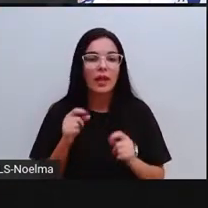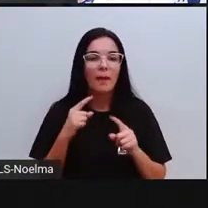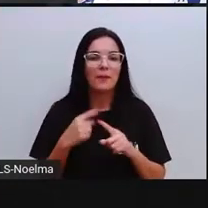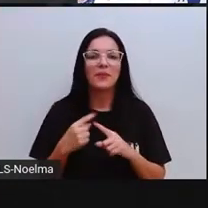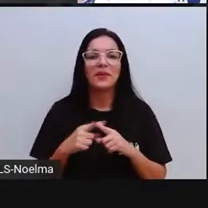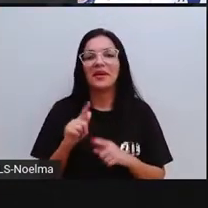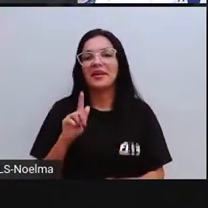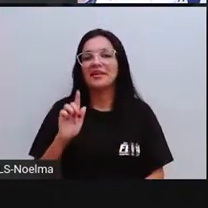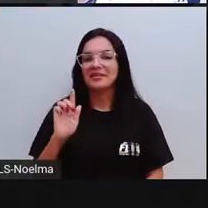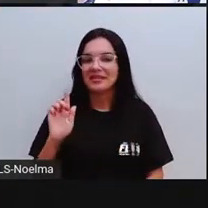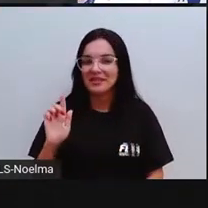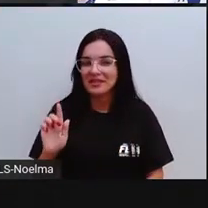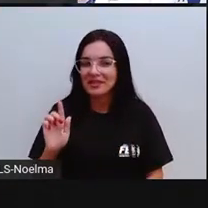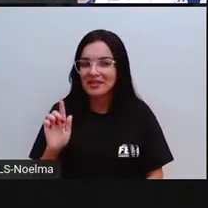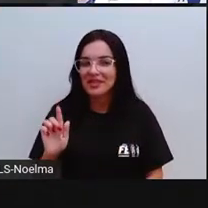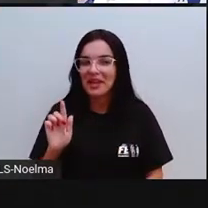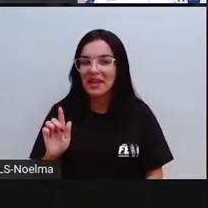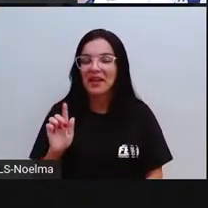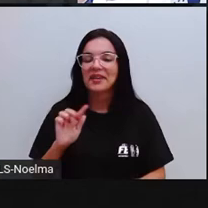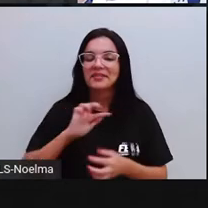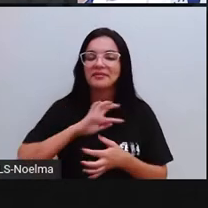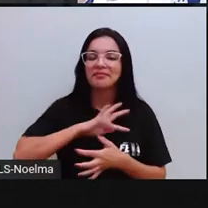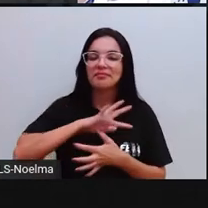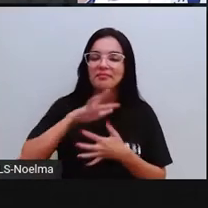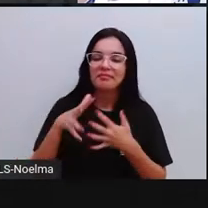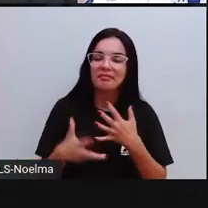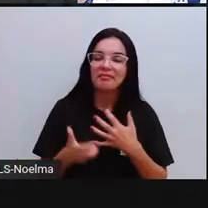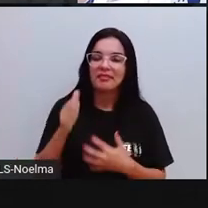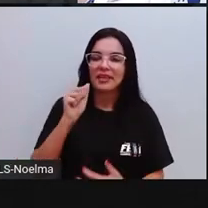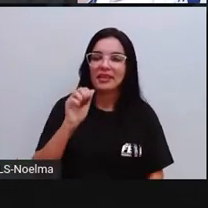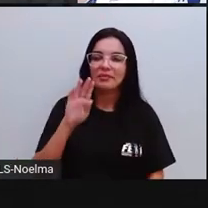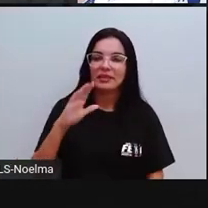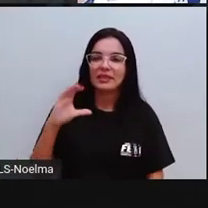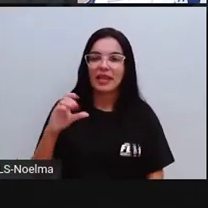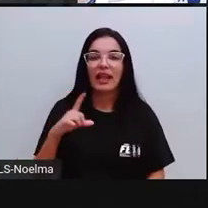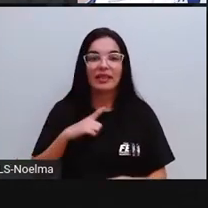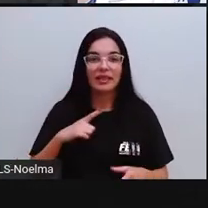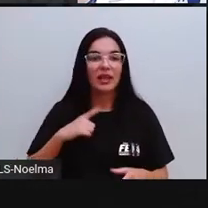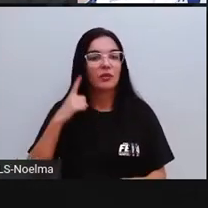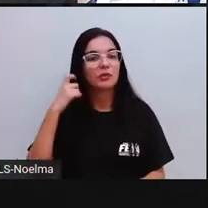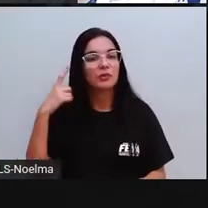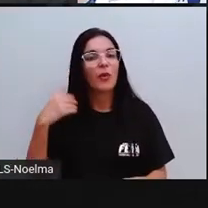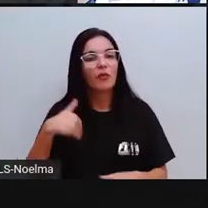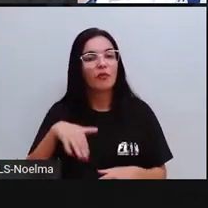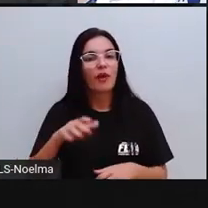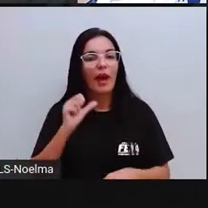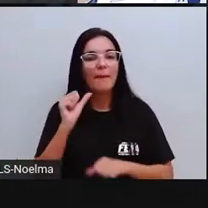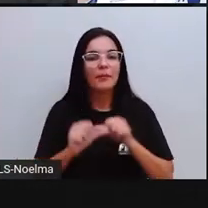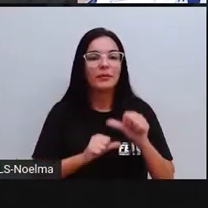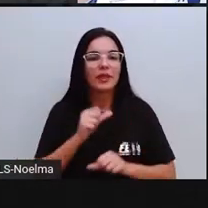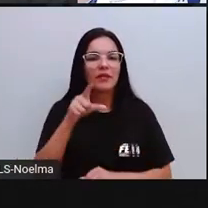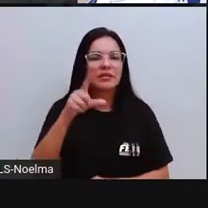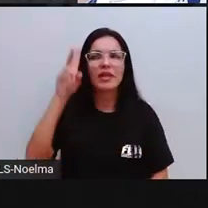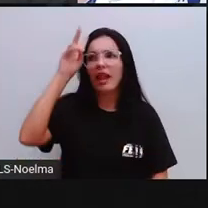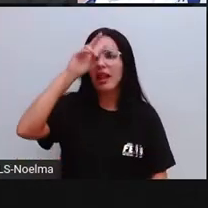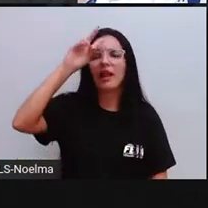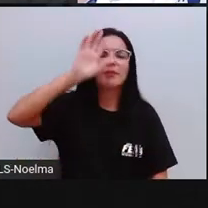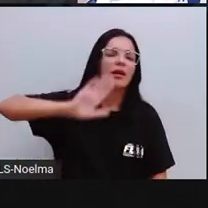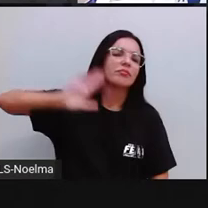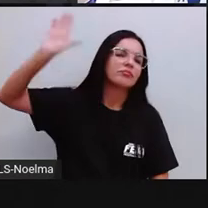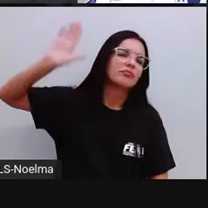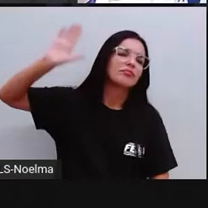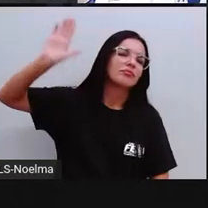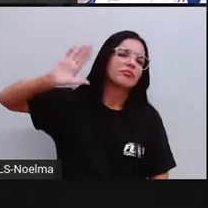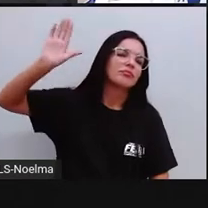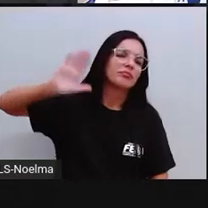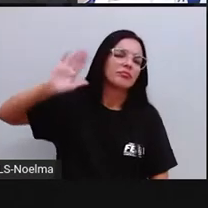é uma das letras aí do nosso alfabeto que o som vai mudar, certo? Levanta a mão aí quem lembra que a